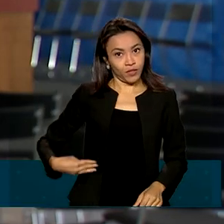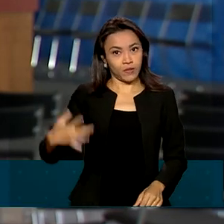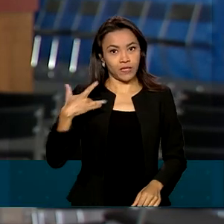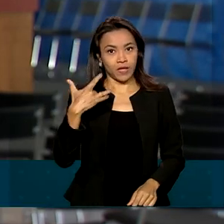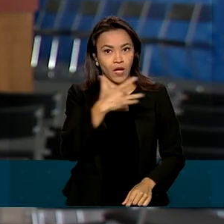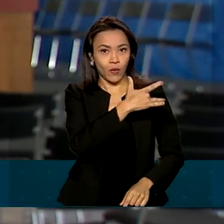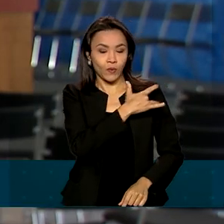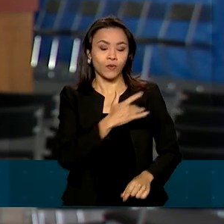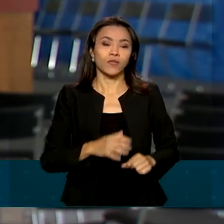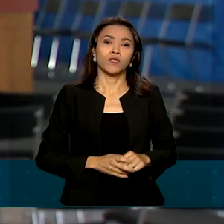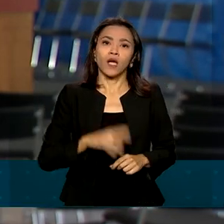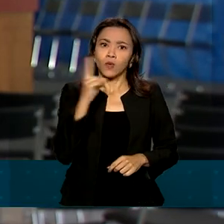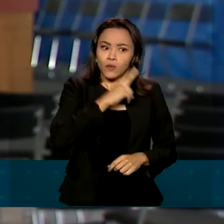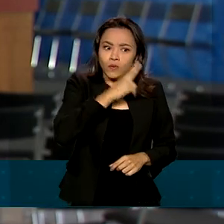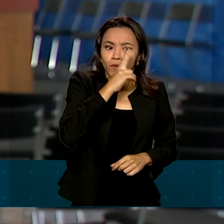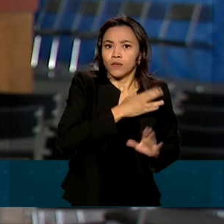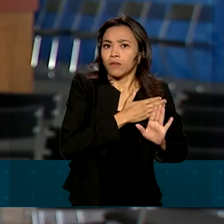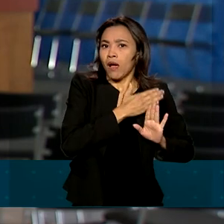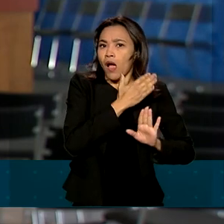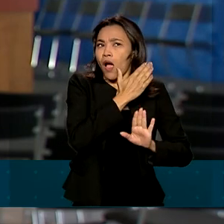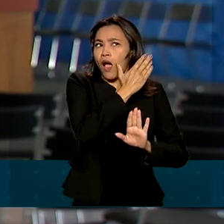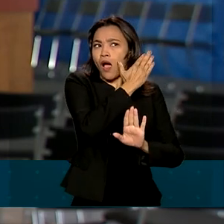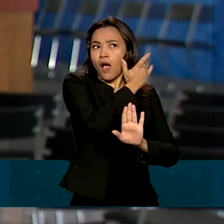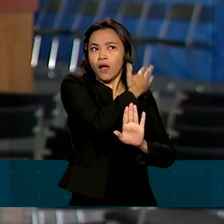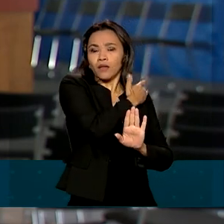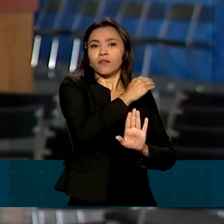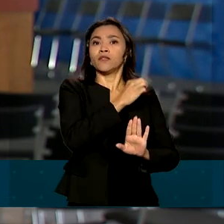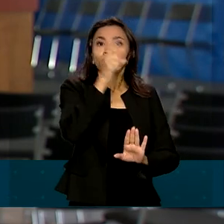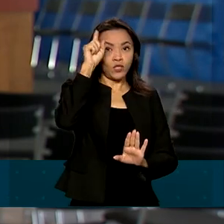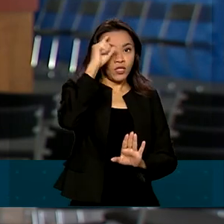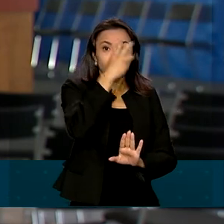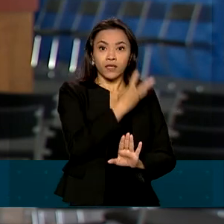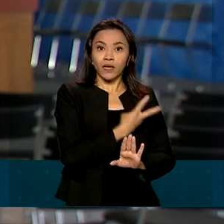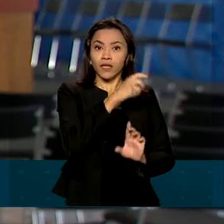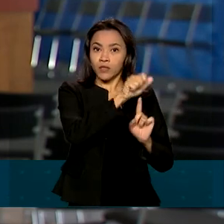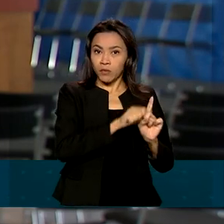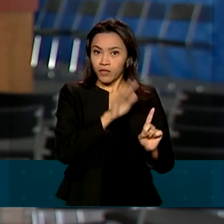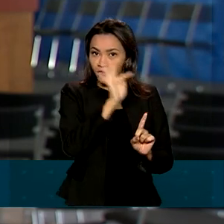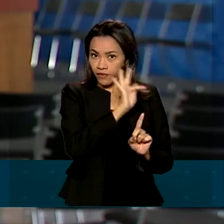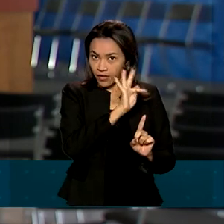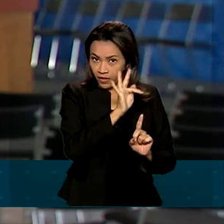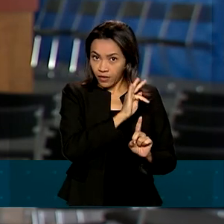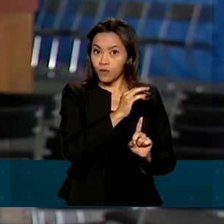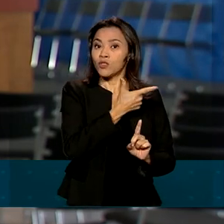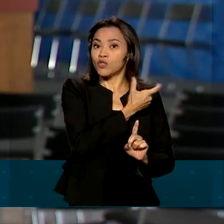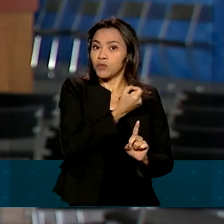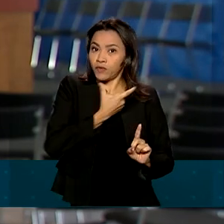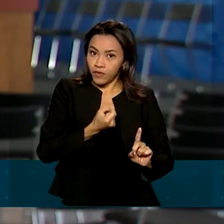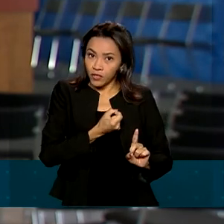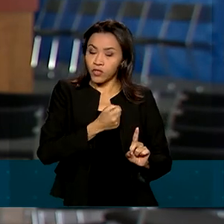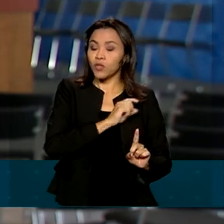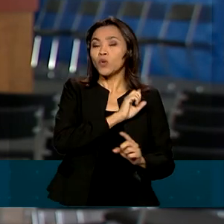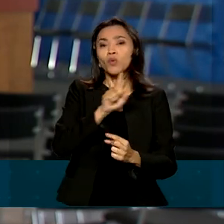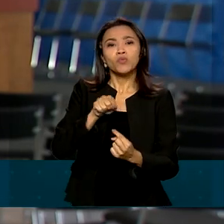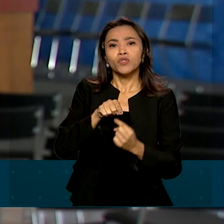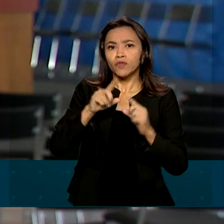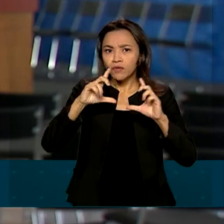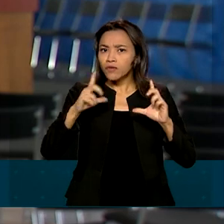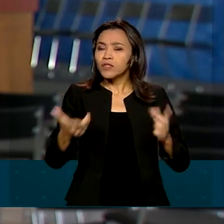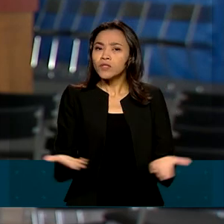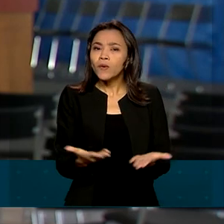A emergência sanitária estava em vigor desde o dia 3 de fevereiro de 2020. Segundo o ministro, o motivo é a melhora do cenário